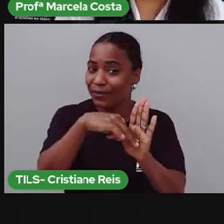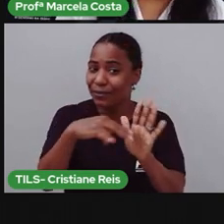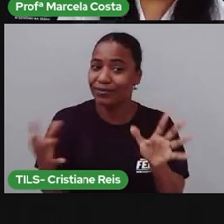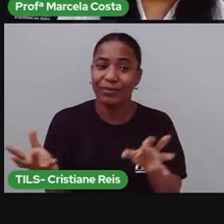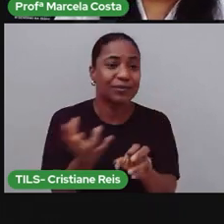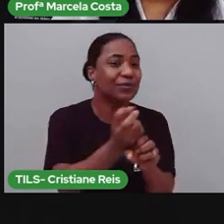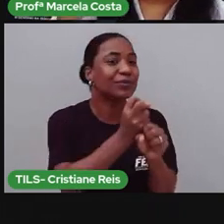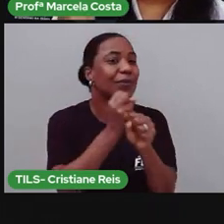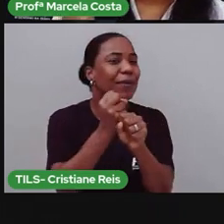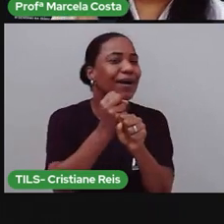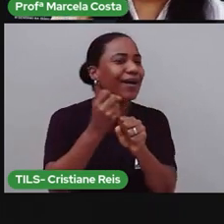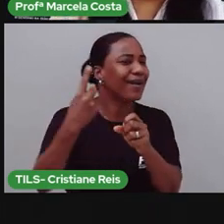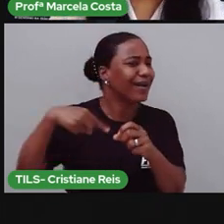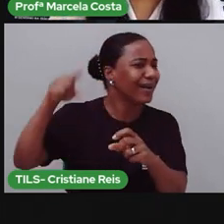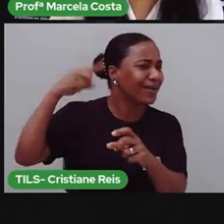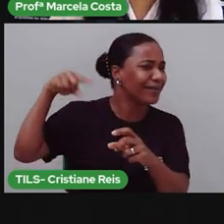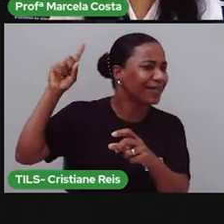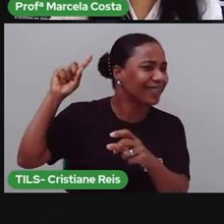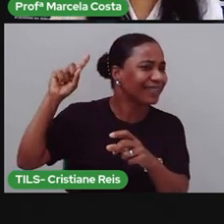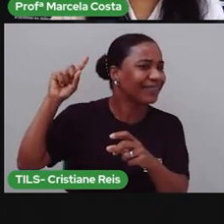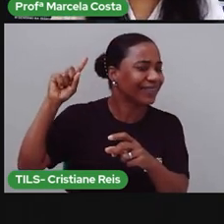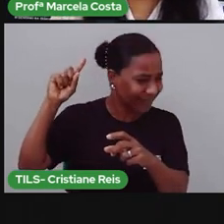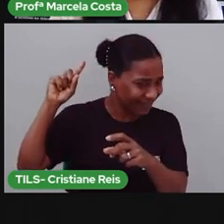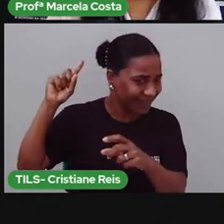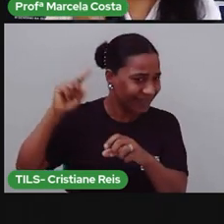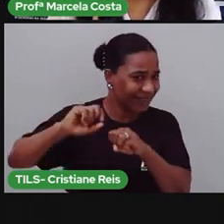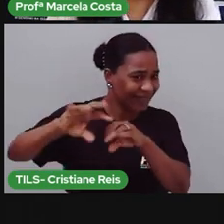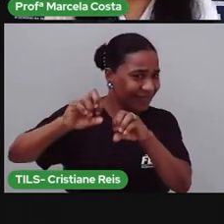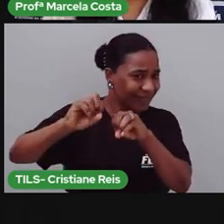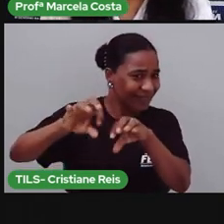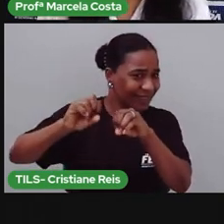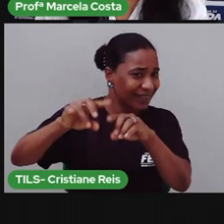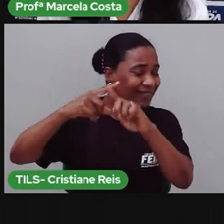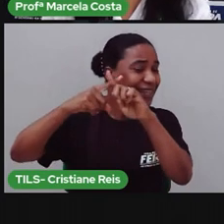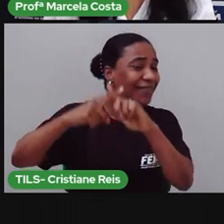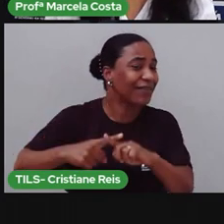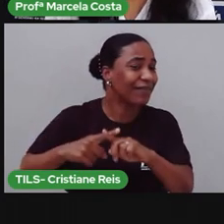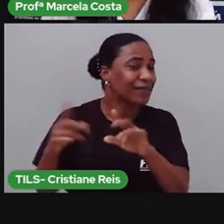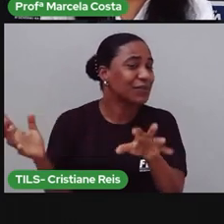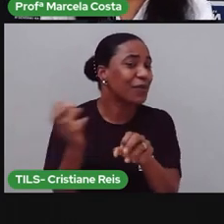quantos pontos você fez na última aula? No último desafio?